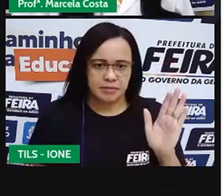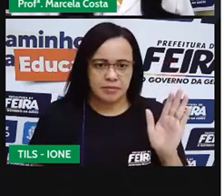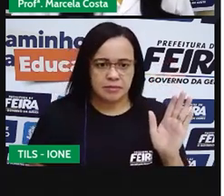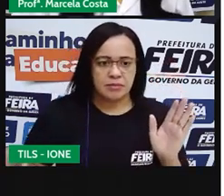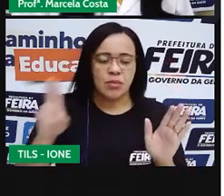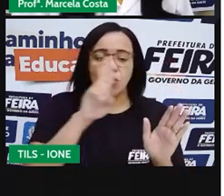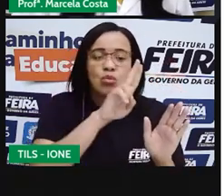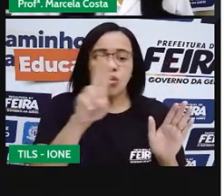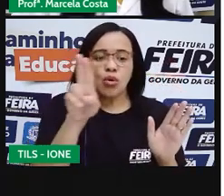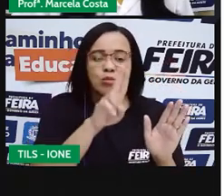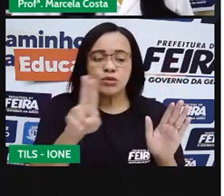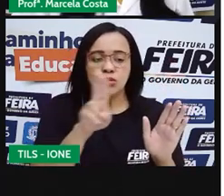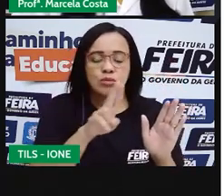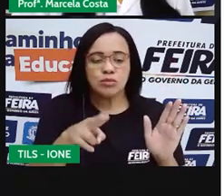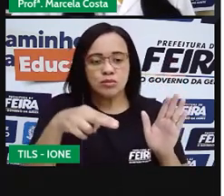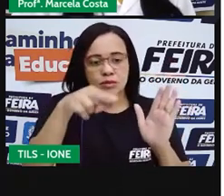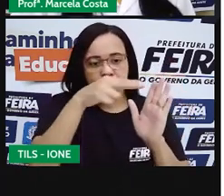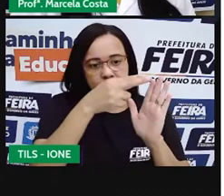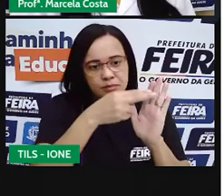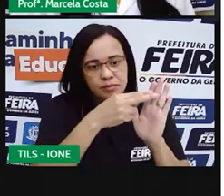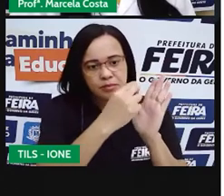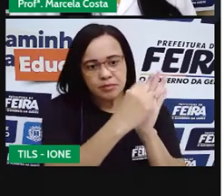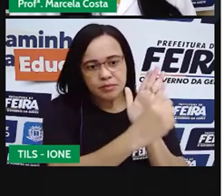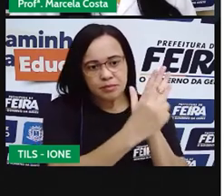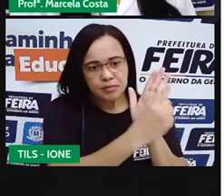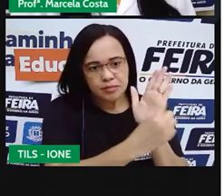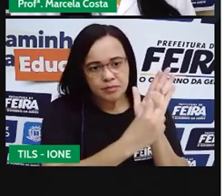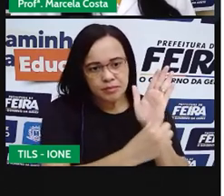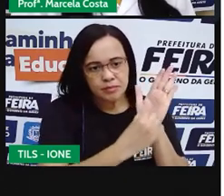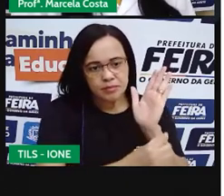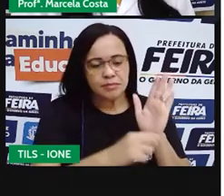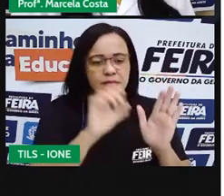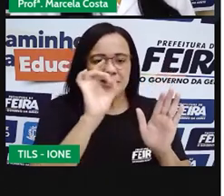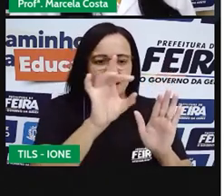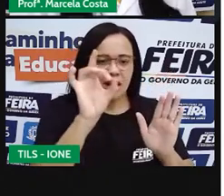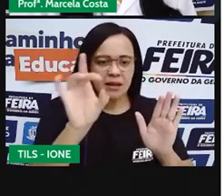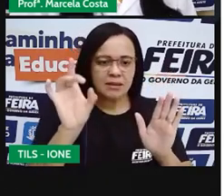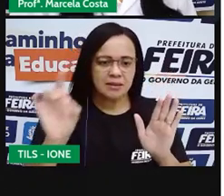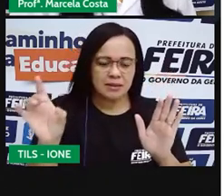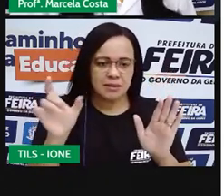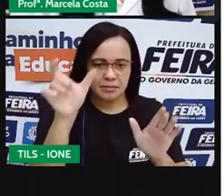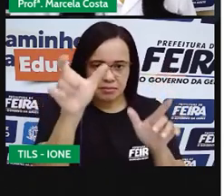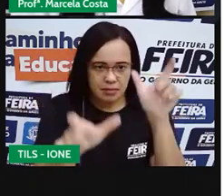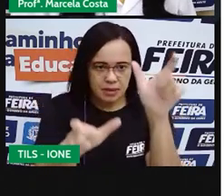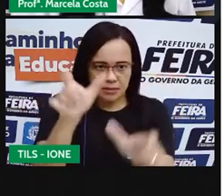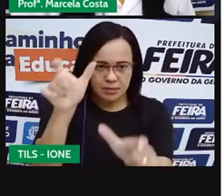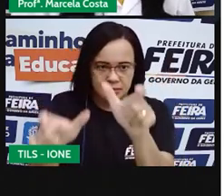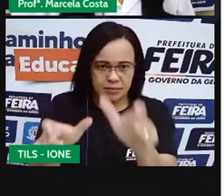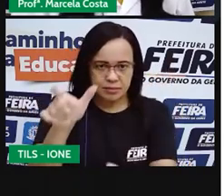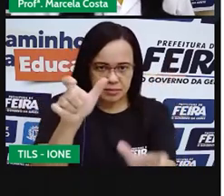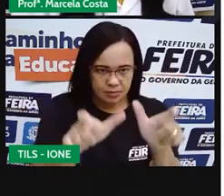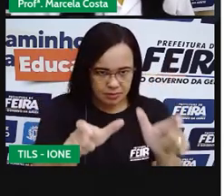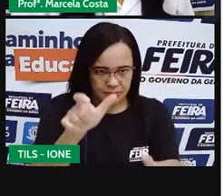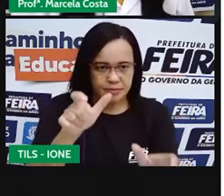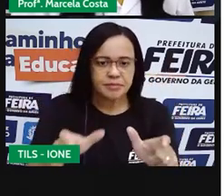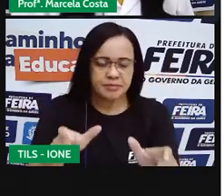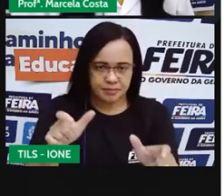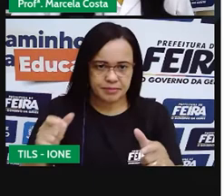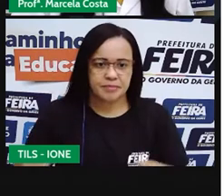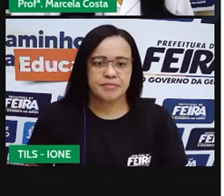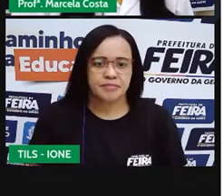nome dos personagens. Aqui é o Filipe, da história Rabela